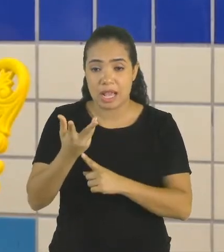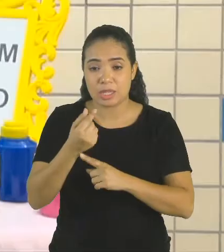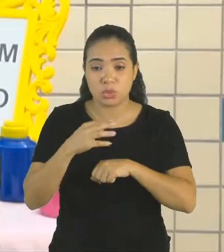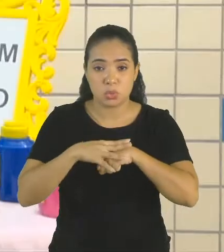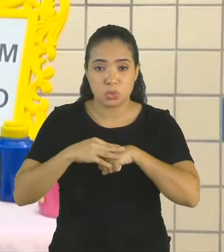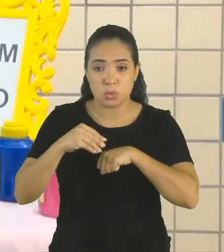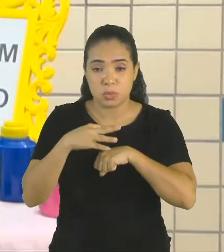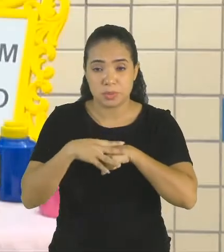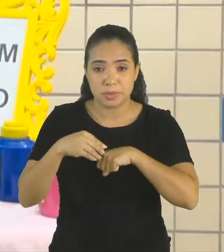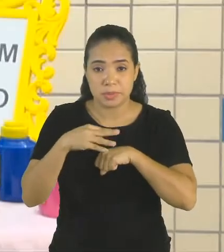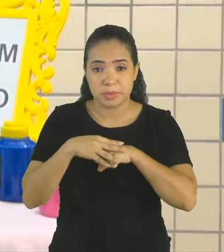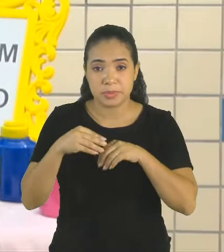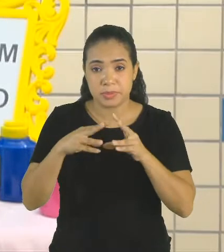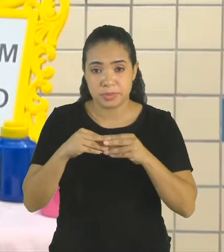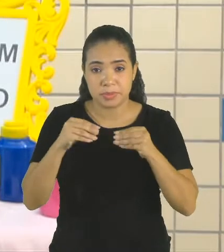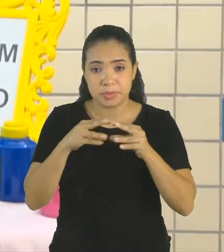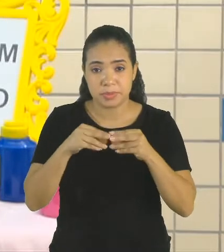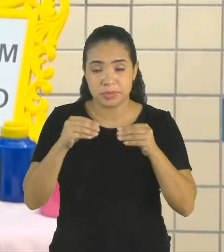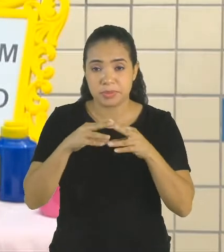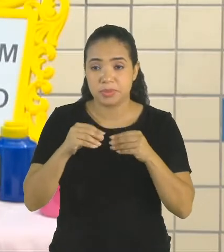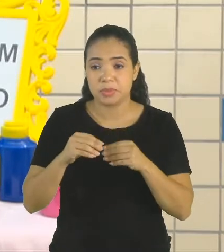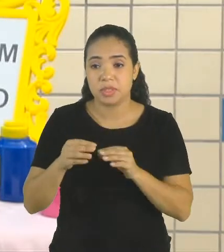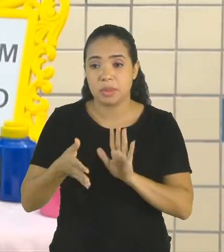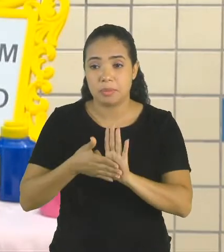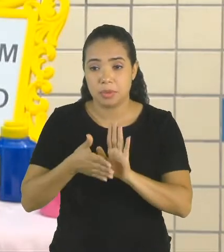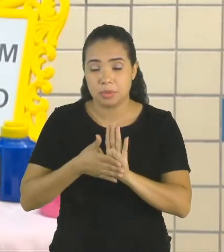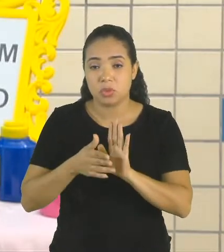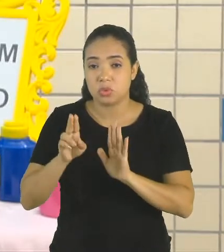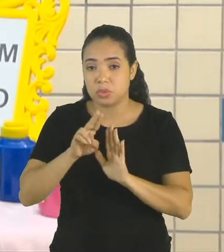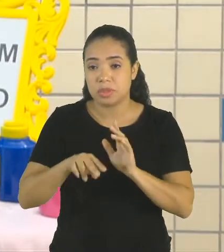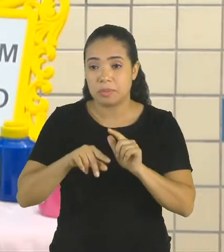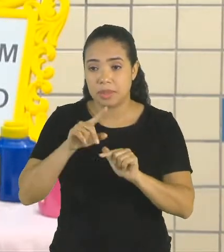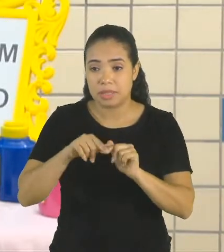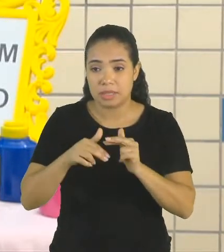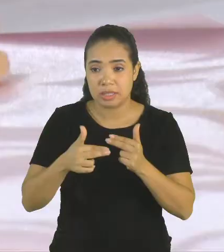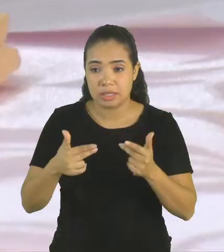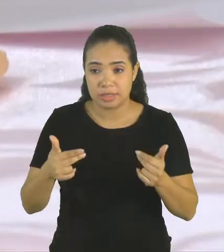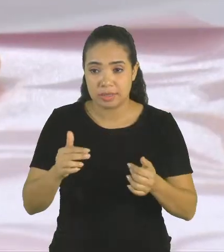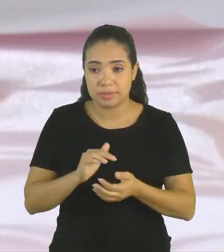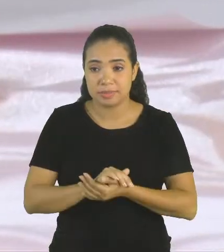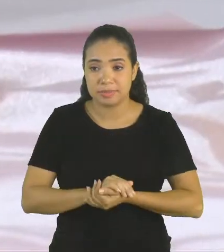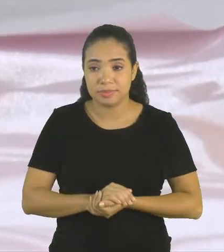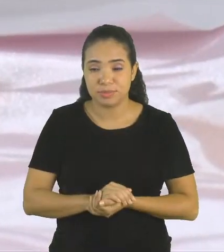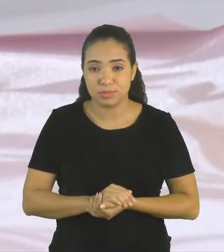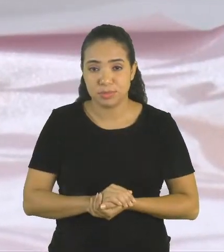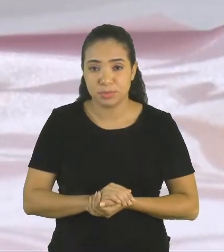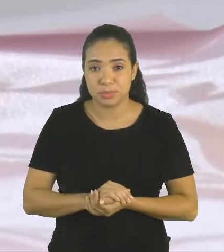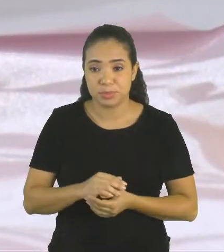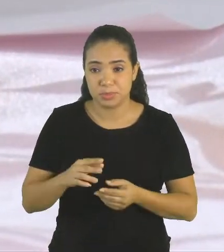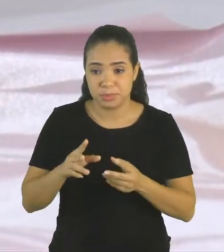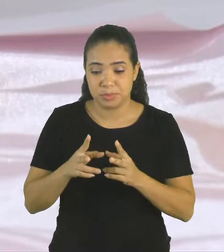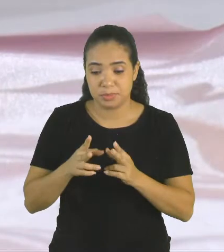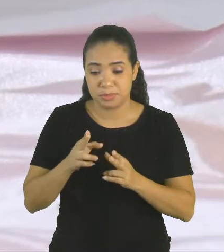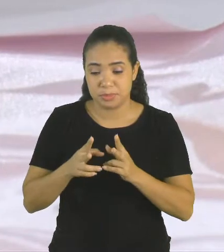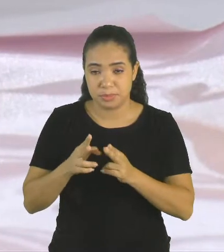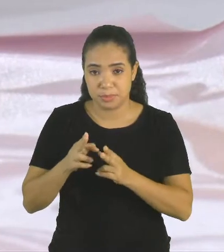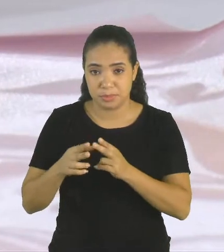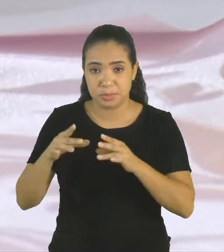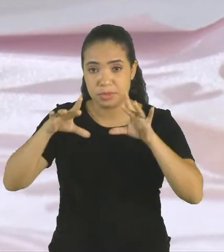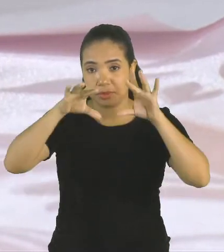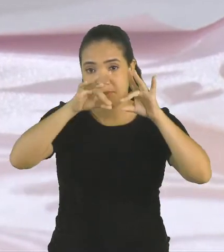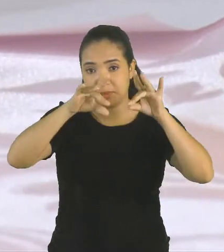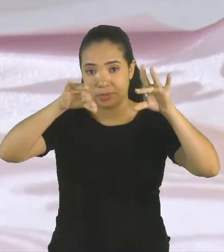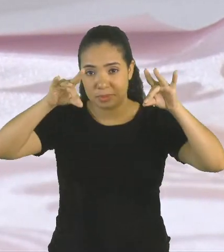Para essa proposta, nós vamos usar alguns materiais. Nós vamos usar o prendedor de roupa